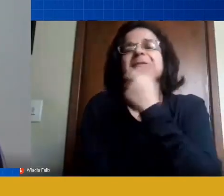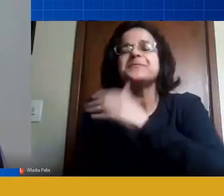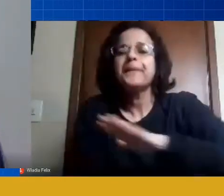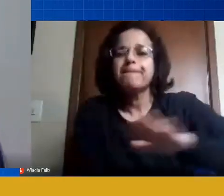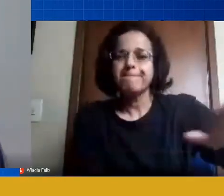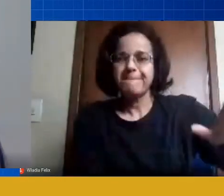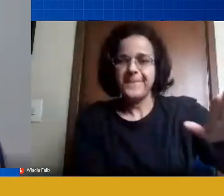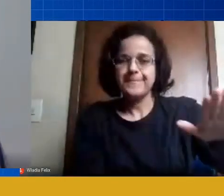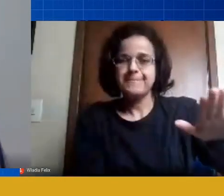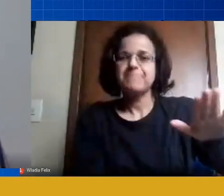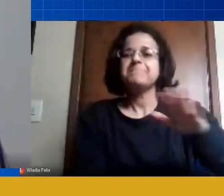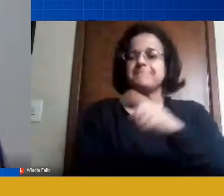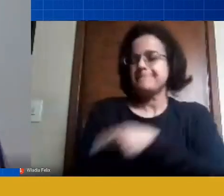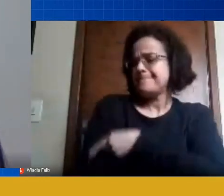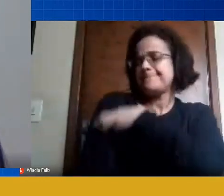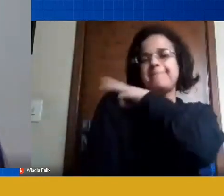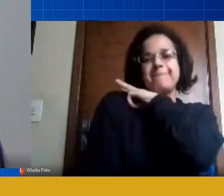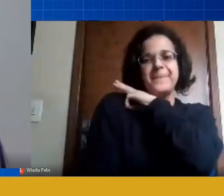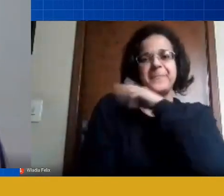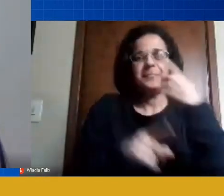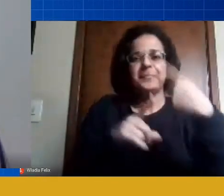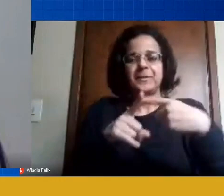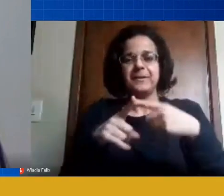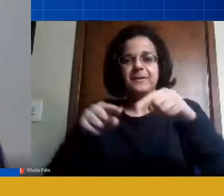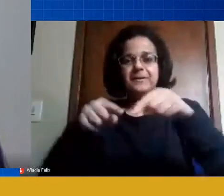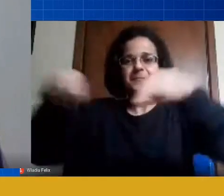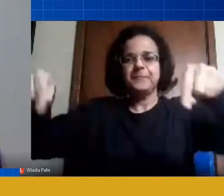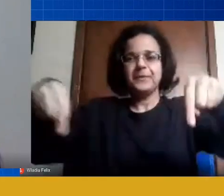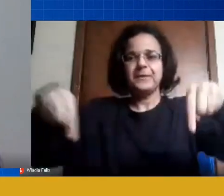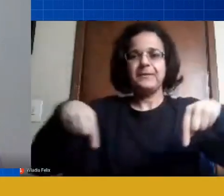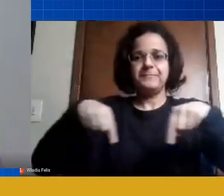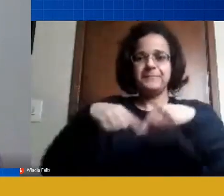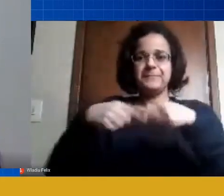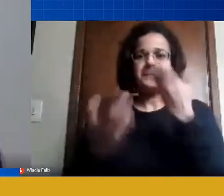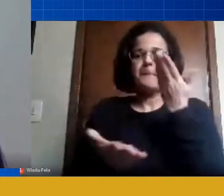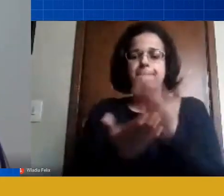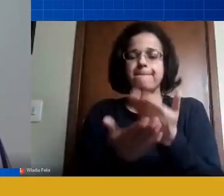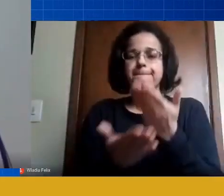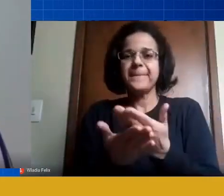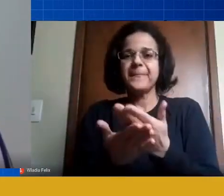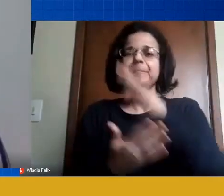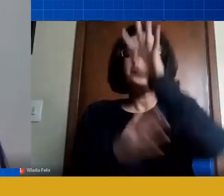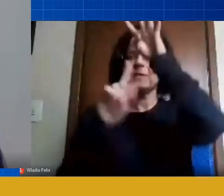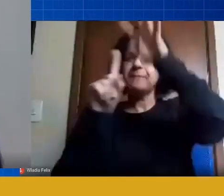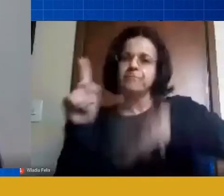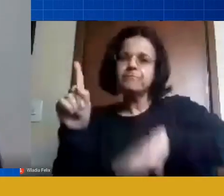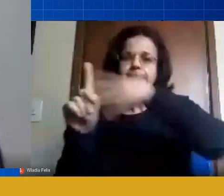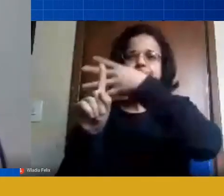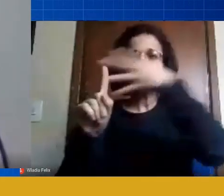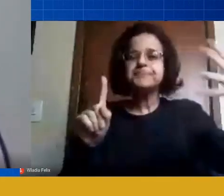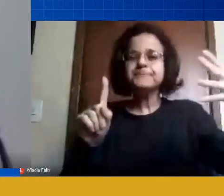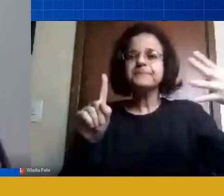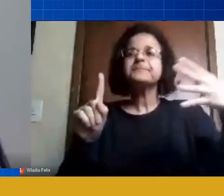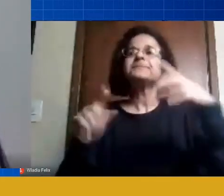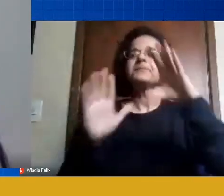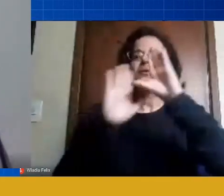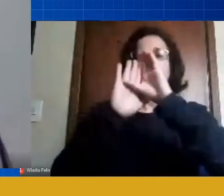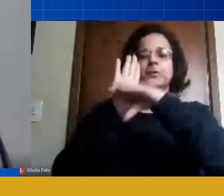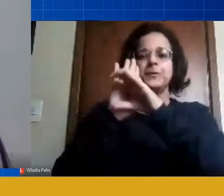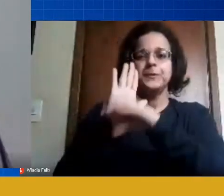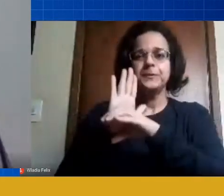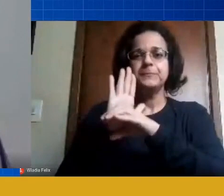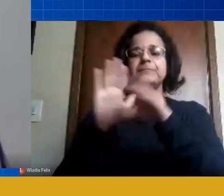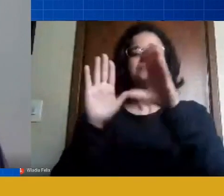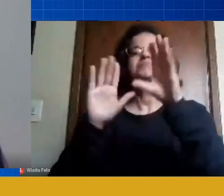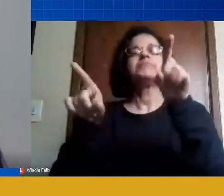formação de grade curricular, formação de graduação profissional que nós tivemos